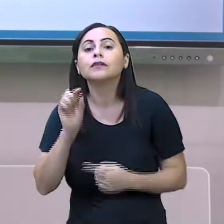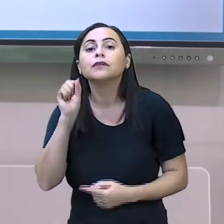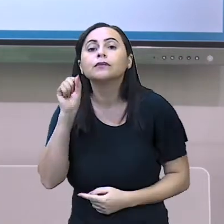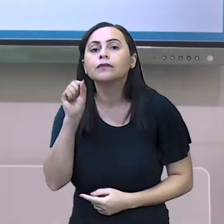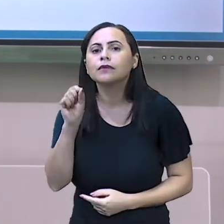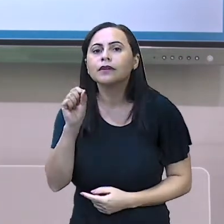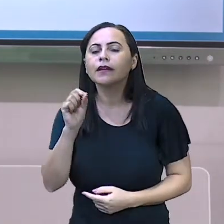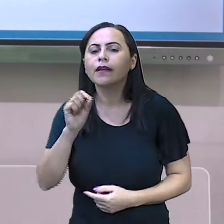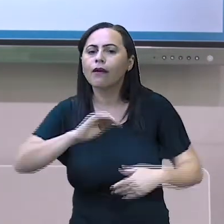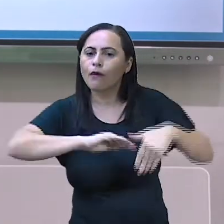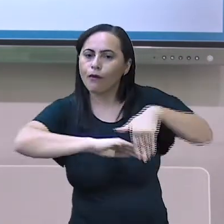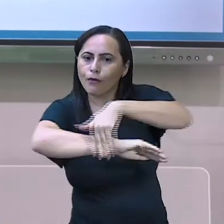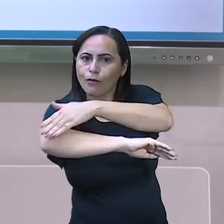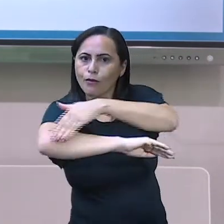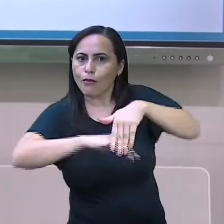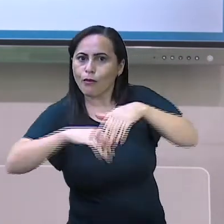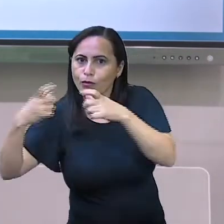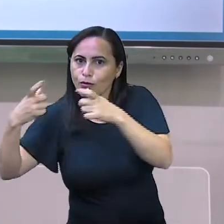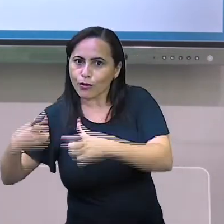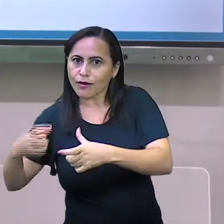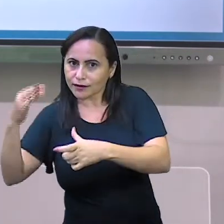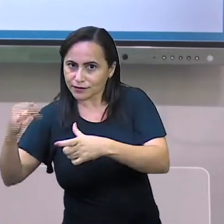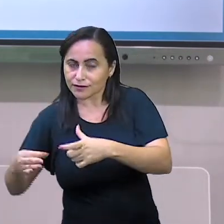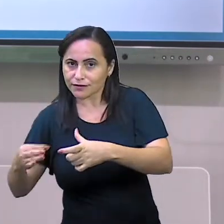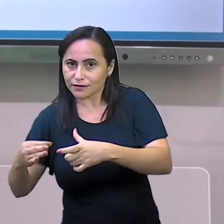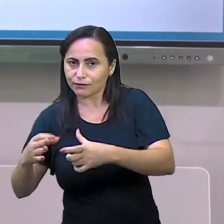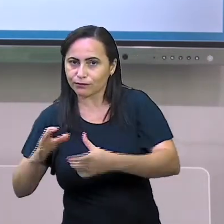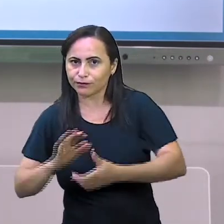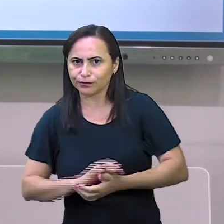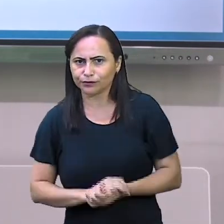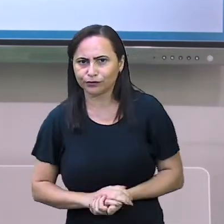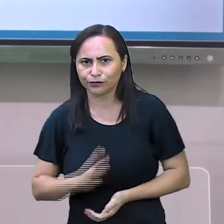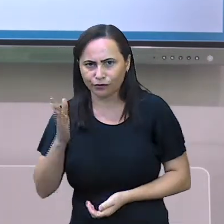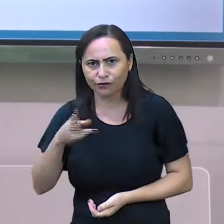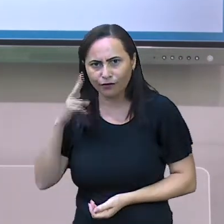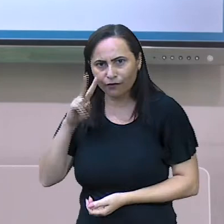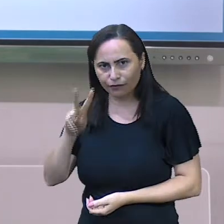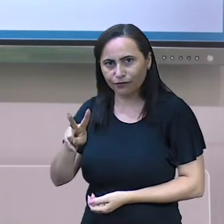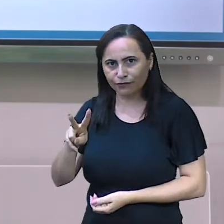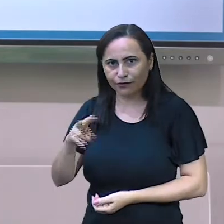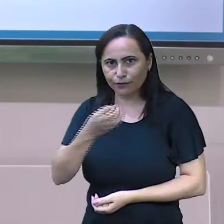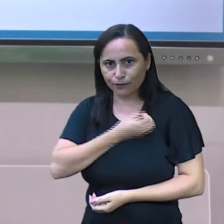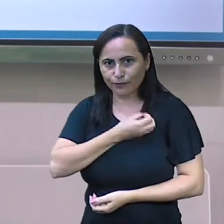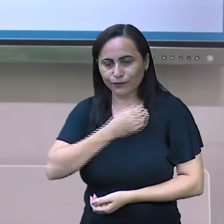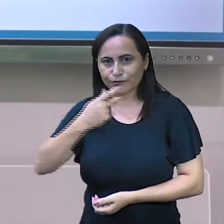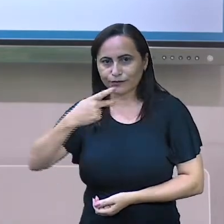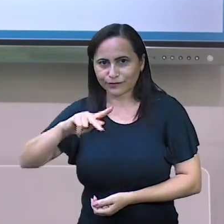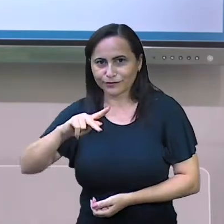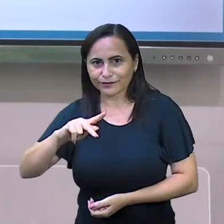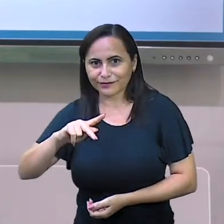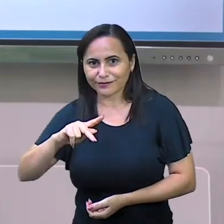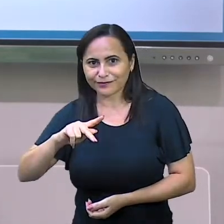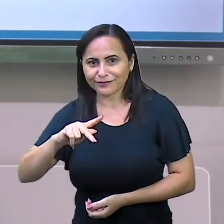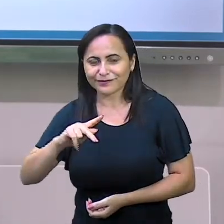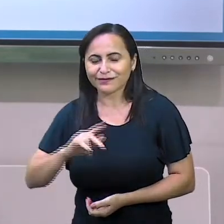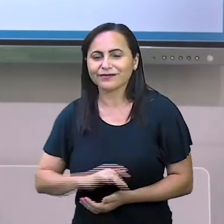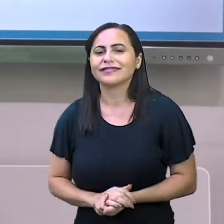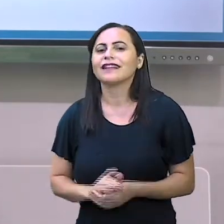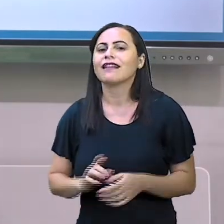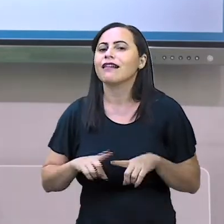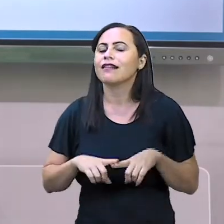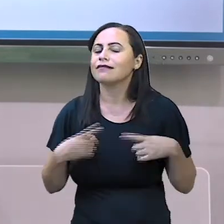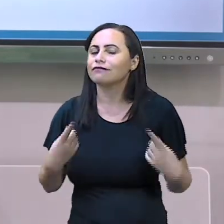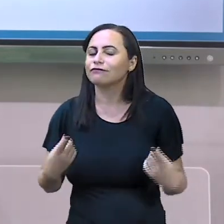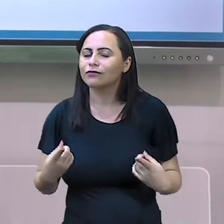é mesmo? importante E você aí? Qual o número da sua casa? Vocês já observaram? Sim? Ah, então vocês podem